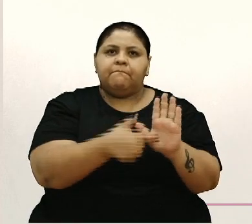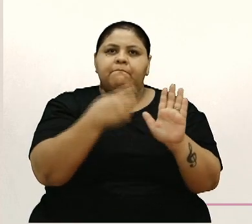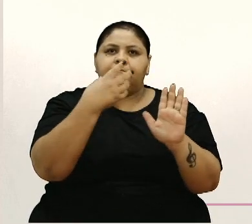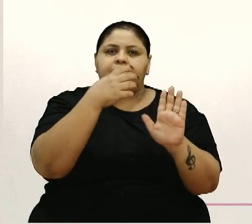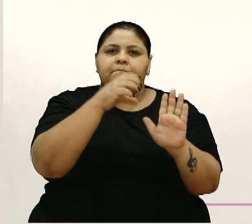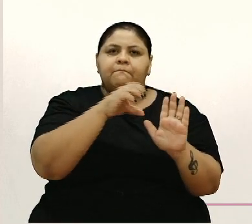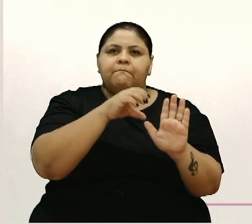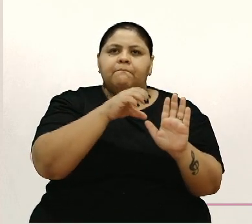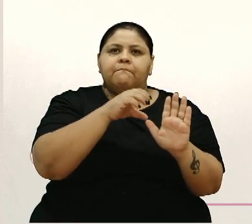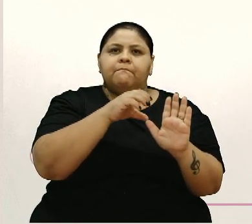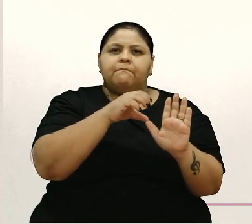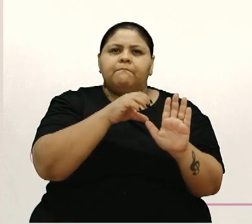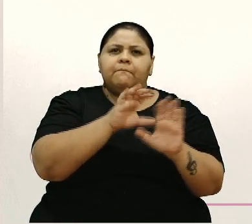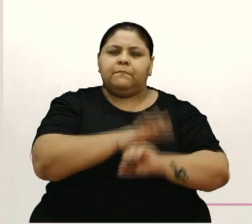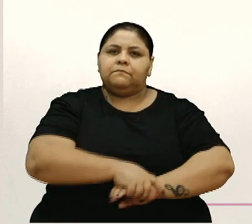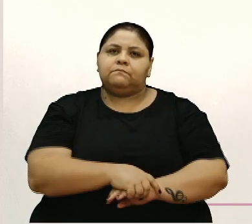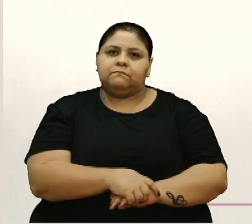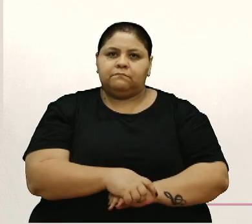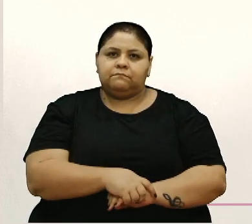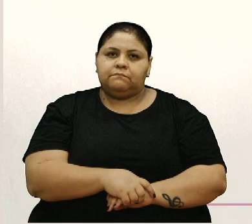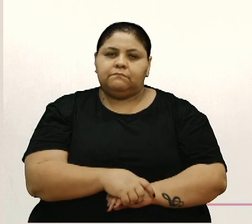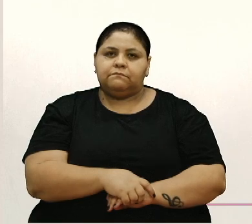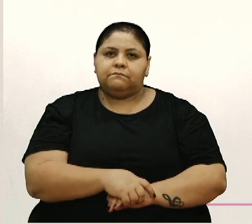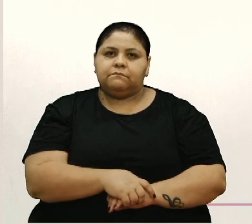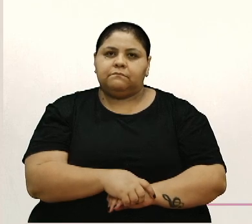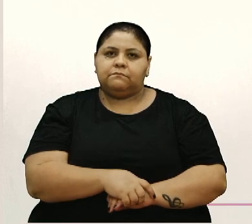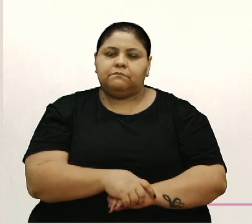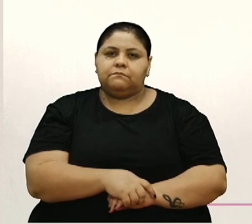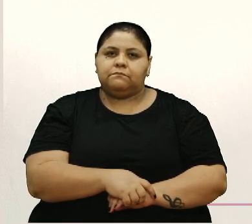.850 pessoas em 11 espetáculos de som e luz,